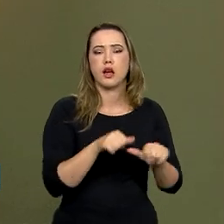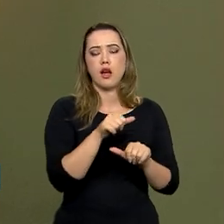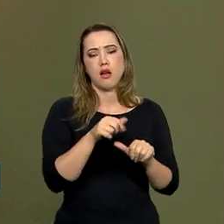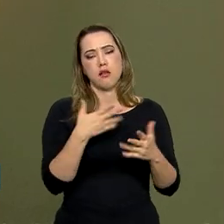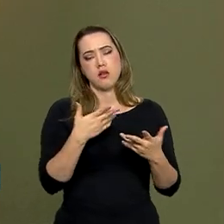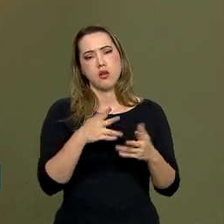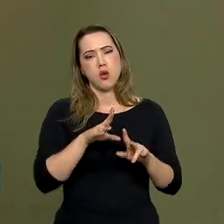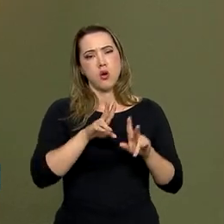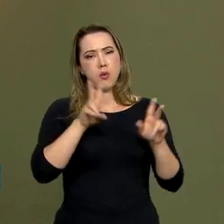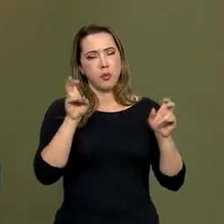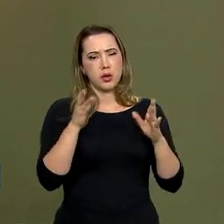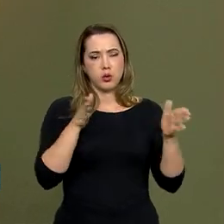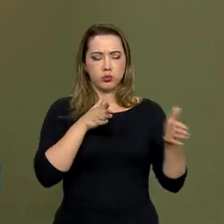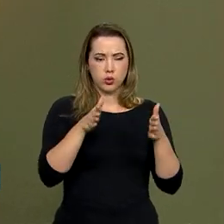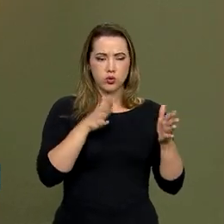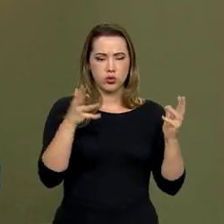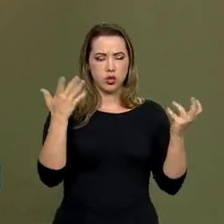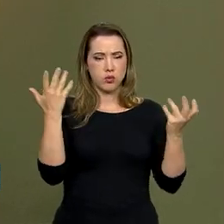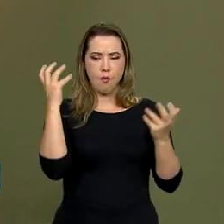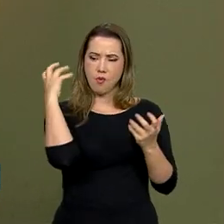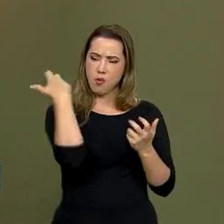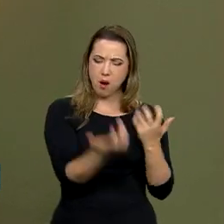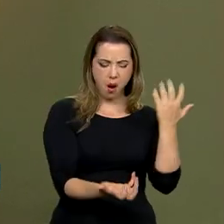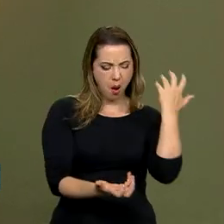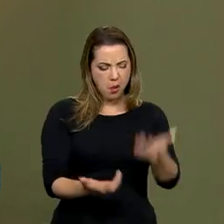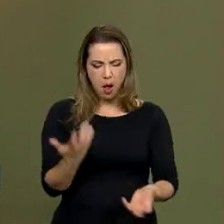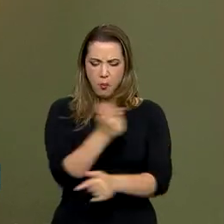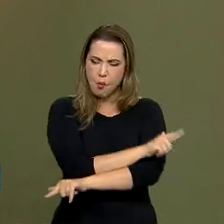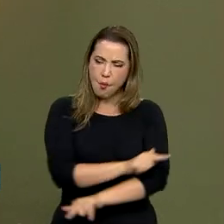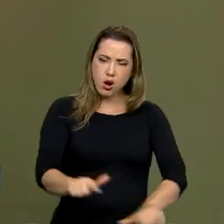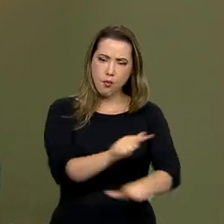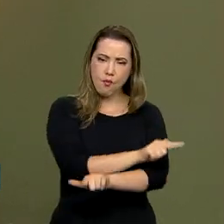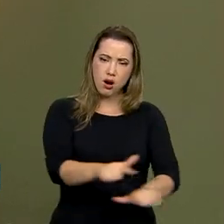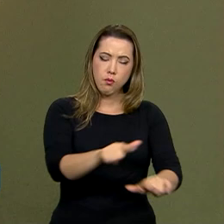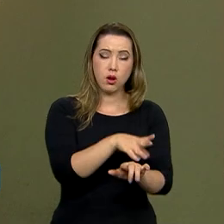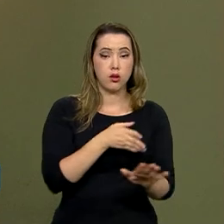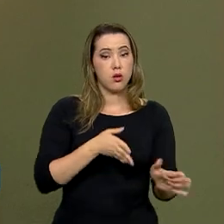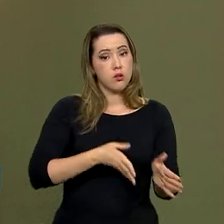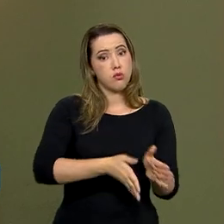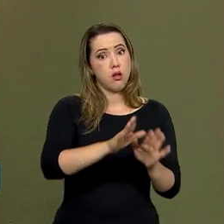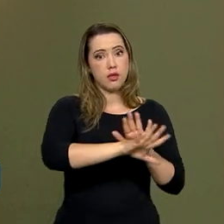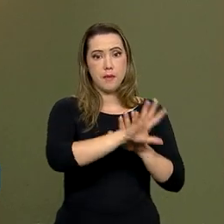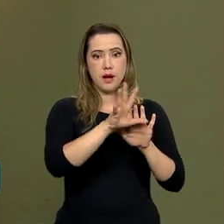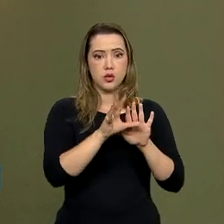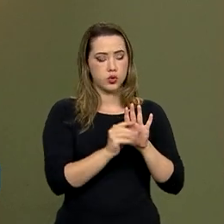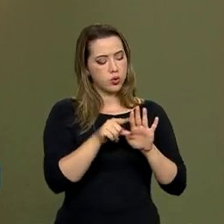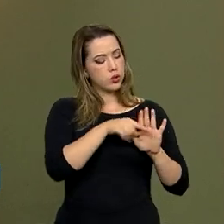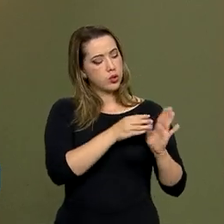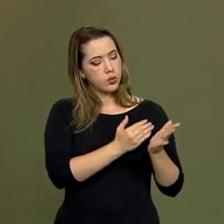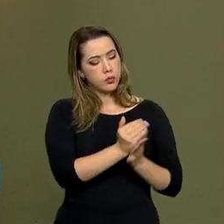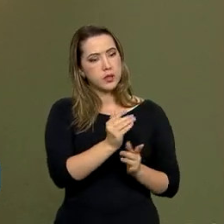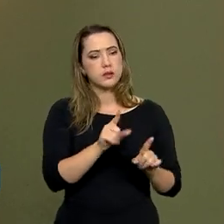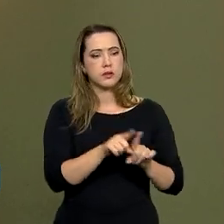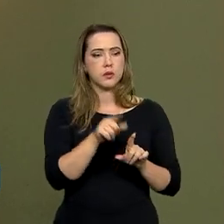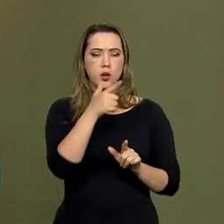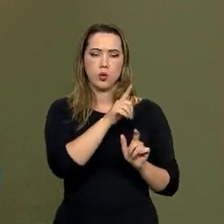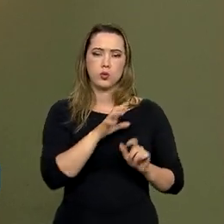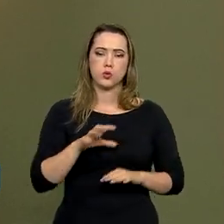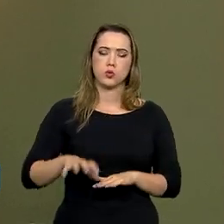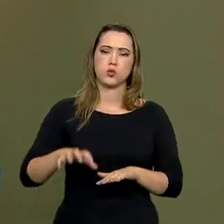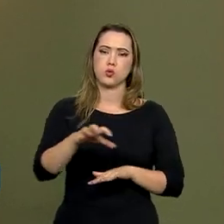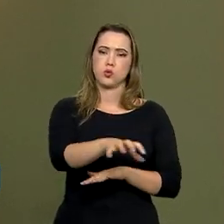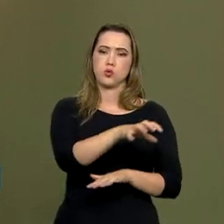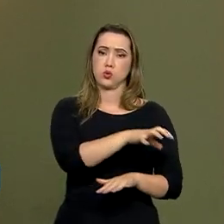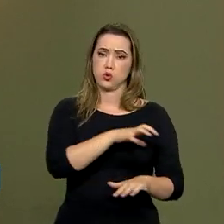desmatamento que estava crescendo em toda a Amazônia, no primeiro momento, mas não só na Amazônia, e no que se referia às